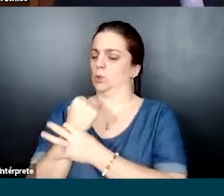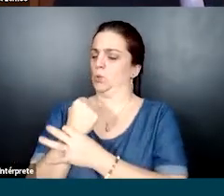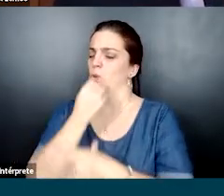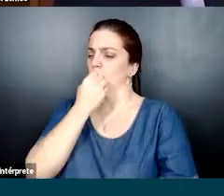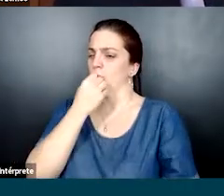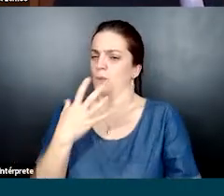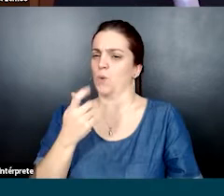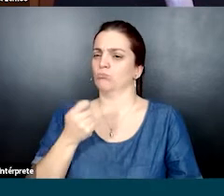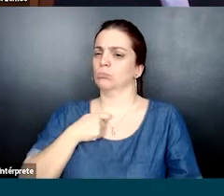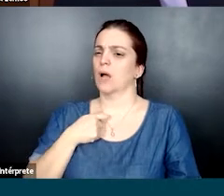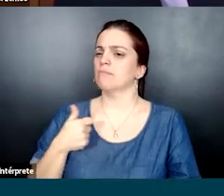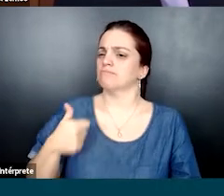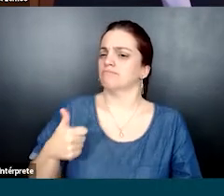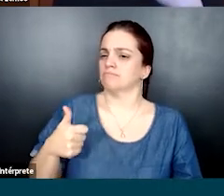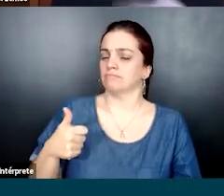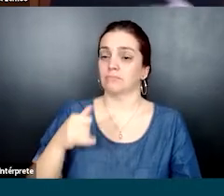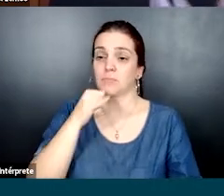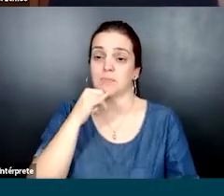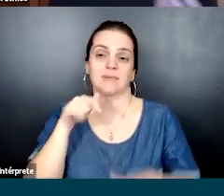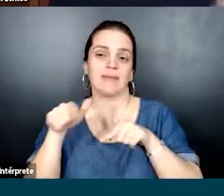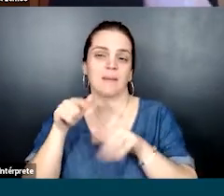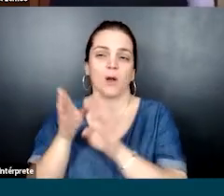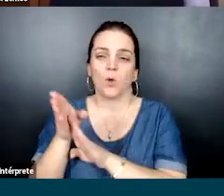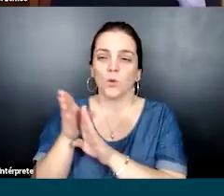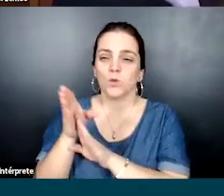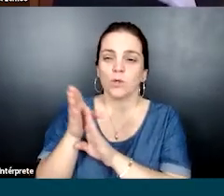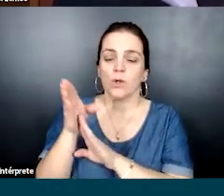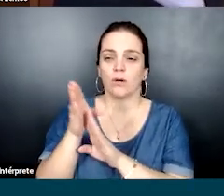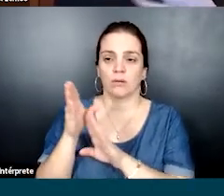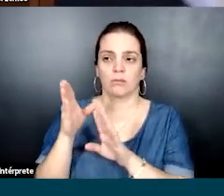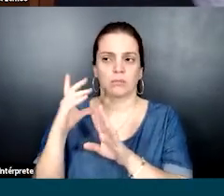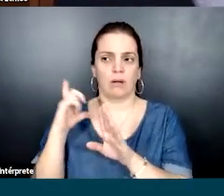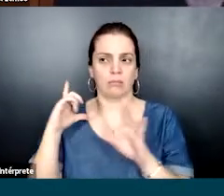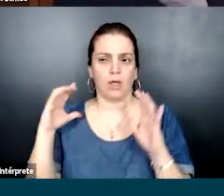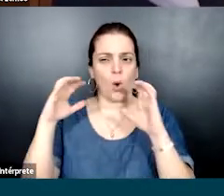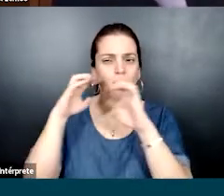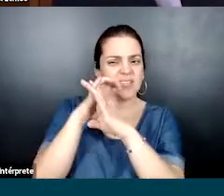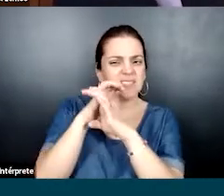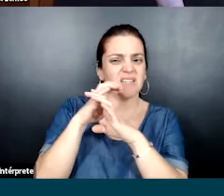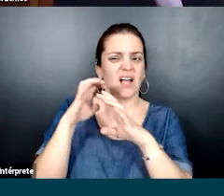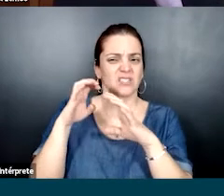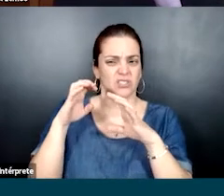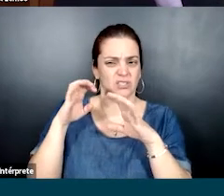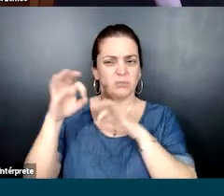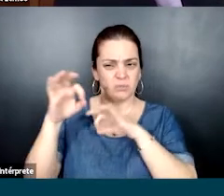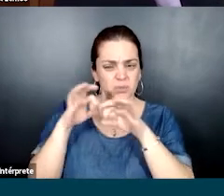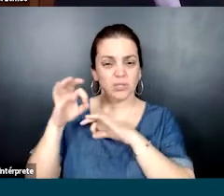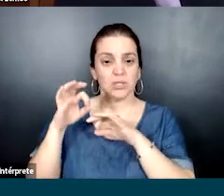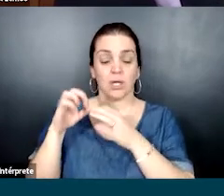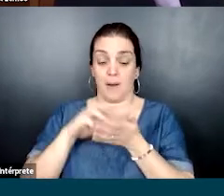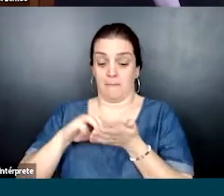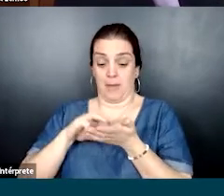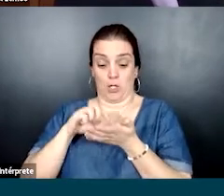tentador, né? Em determinados cenários de complexidade, como a gente vive, como trabalha numa consultoria, quando a gente está lidando com as complexidades do projeto,